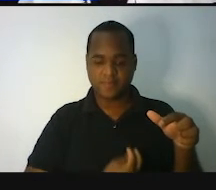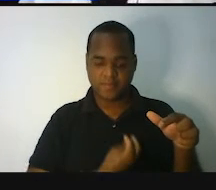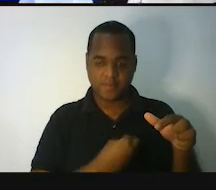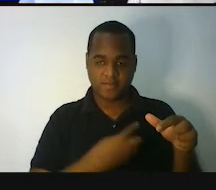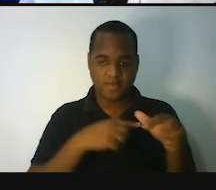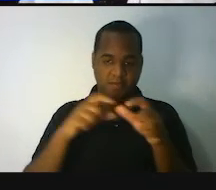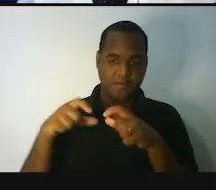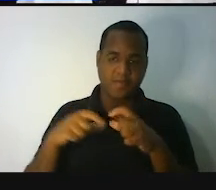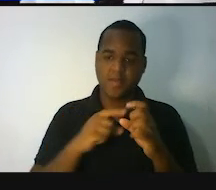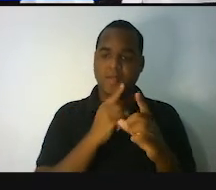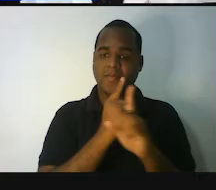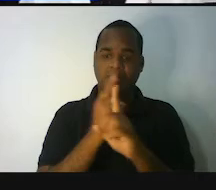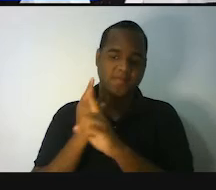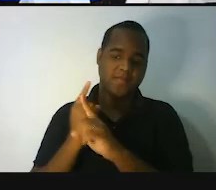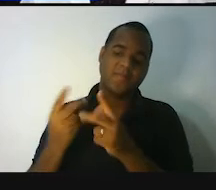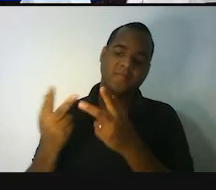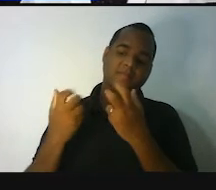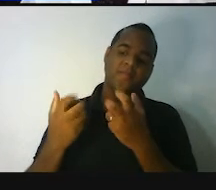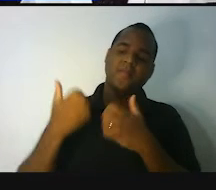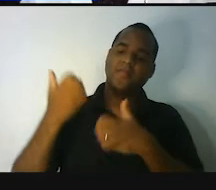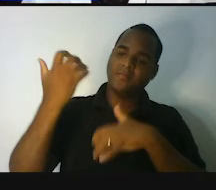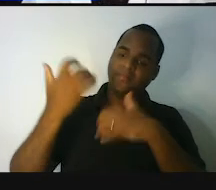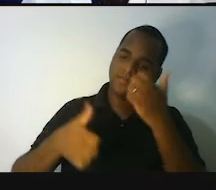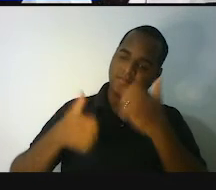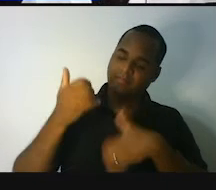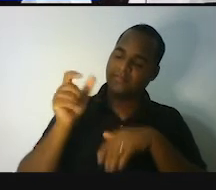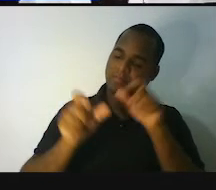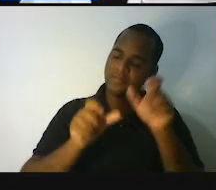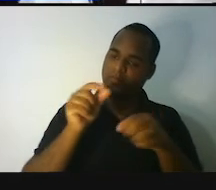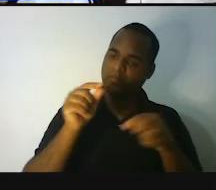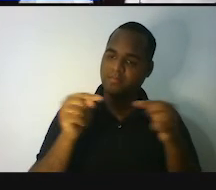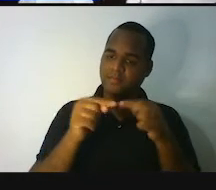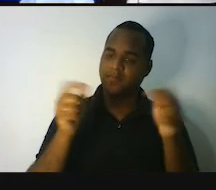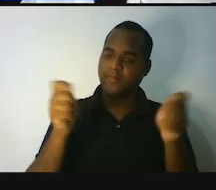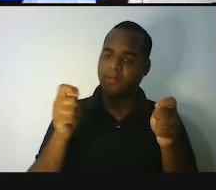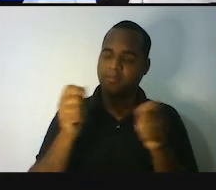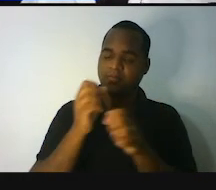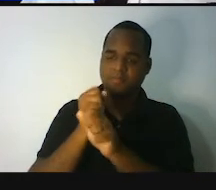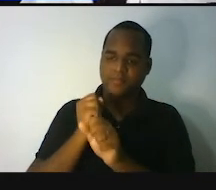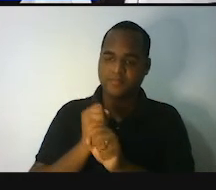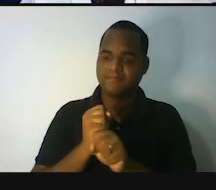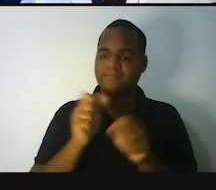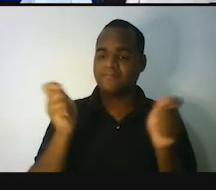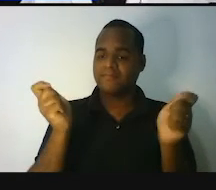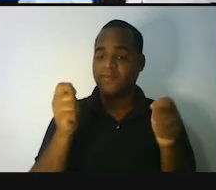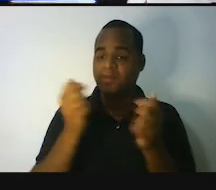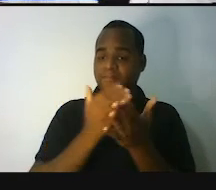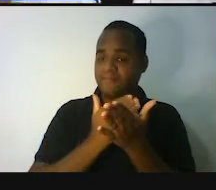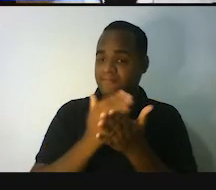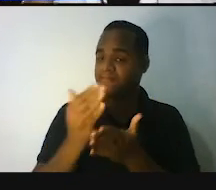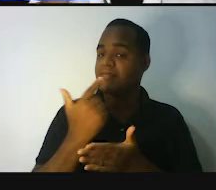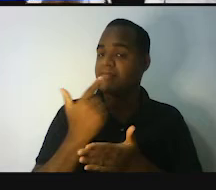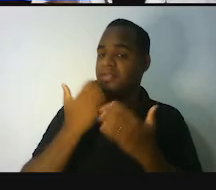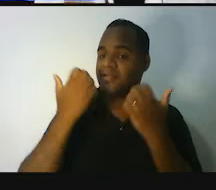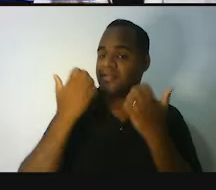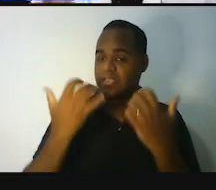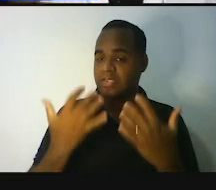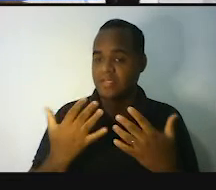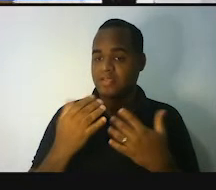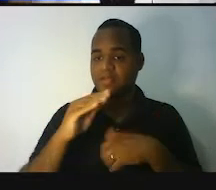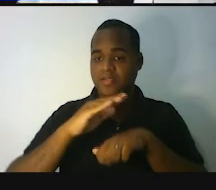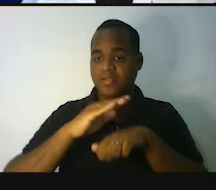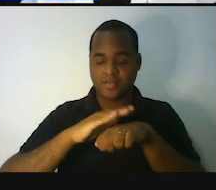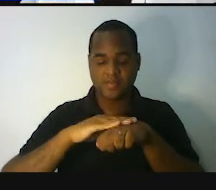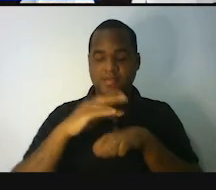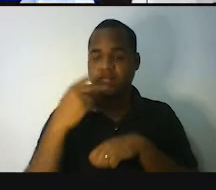vamos perceber coisas ou objetos que podem ser medidos. E eu já começo falando, por exemplo, em você.